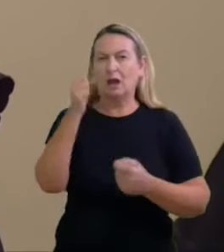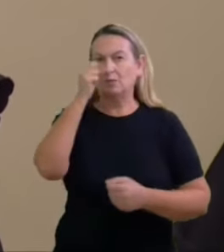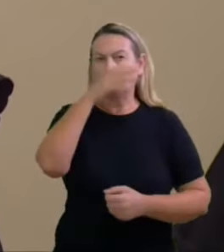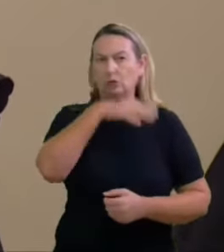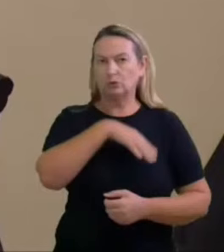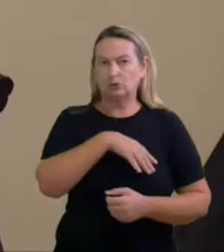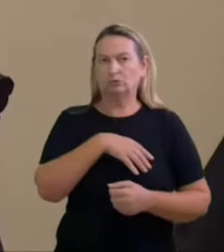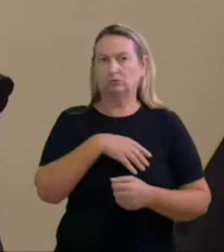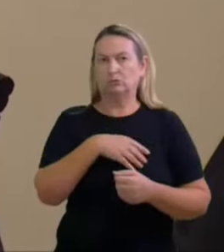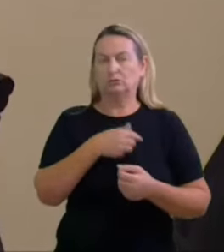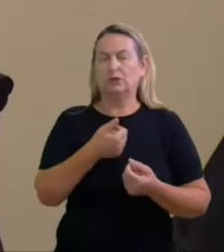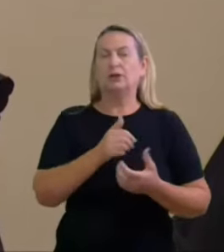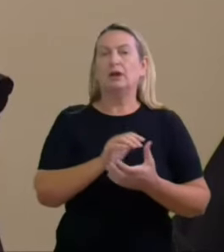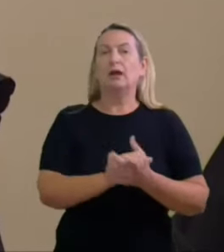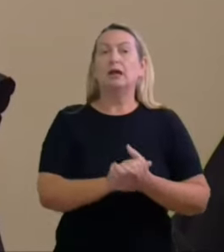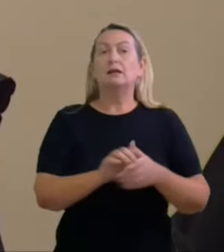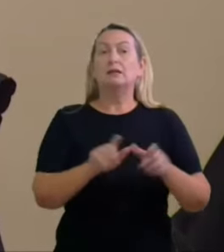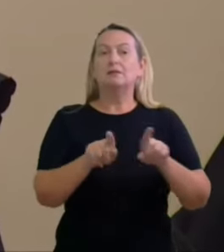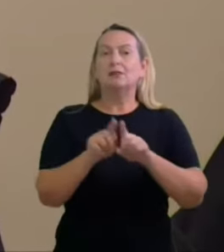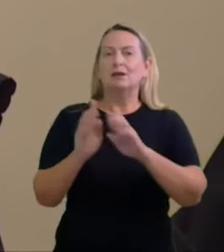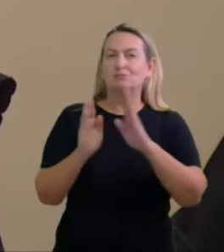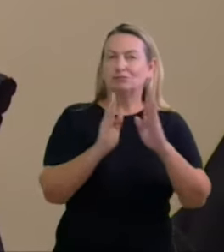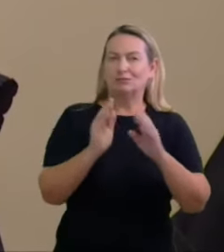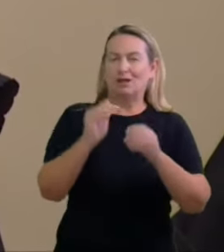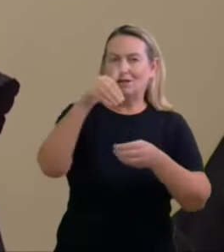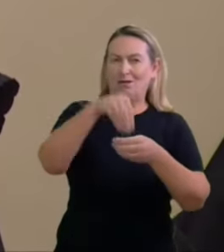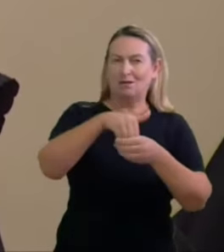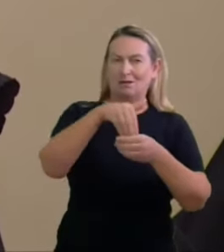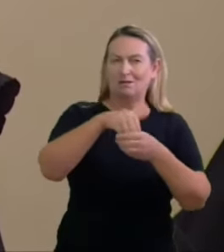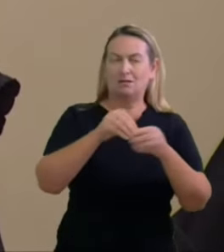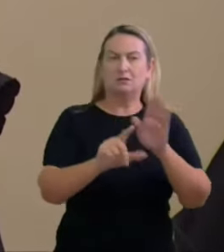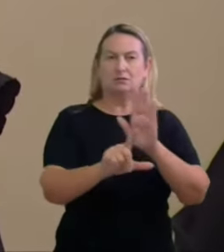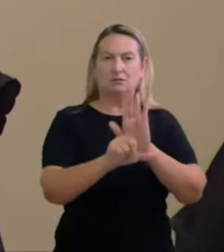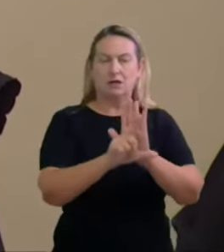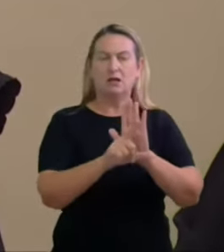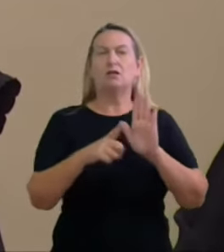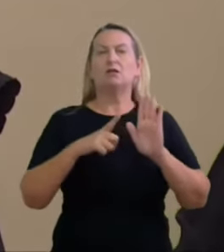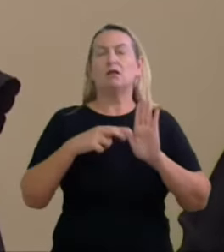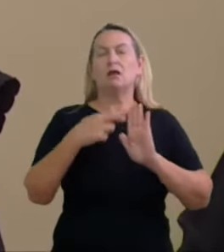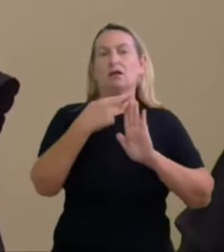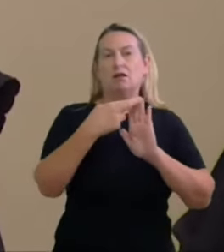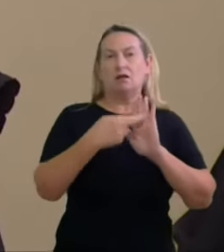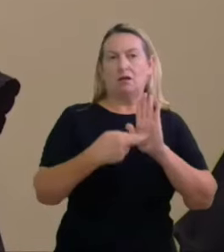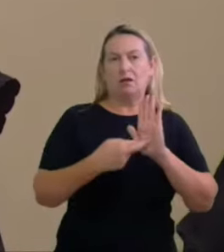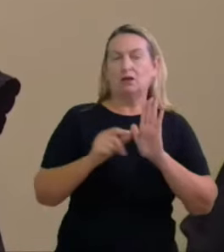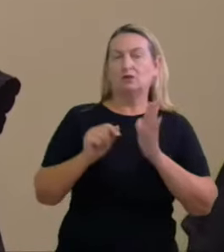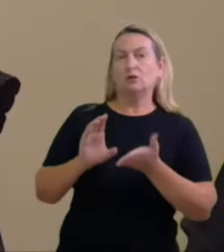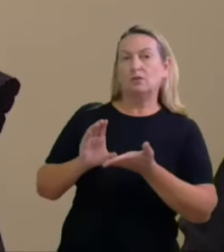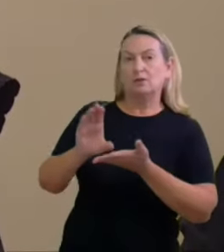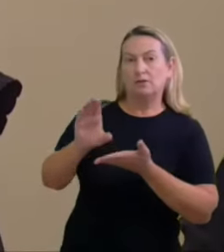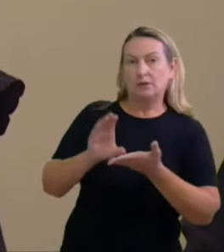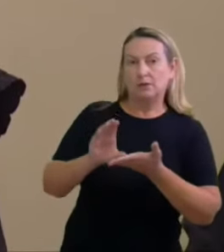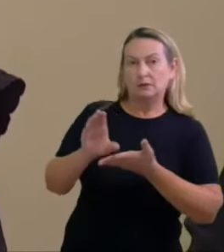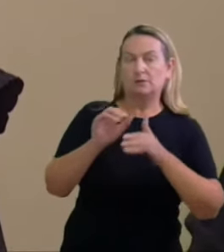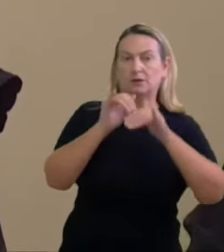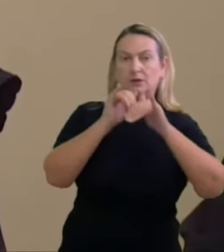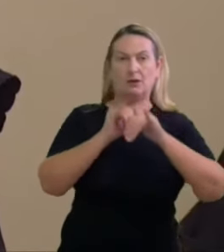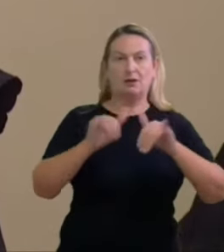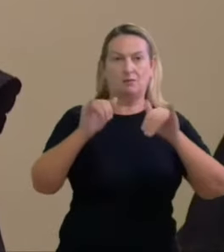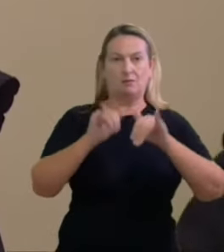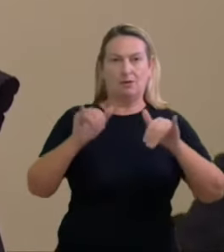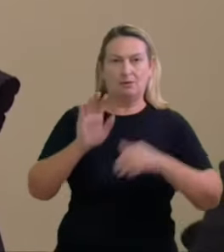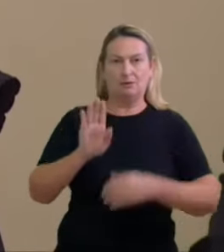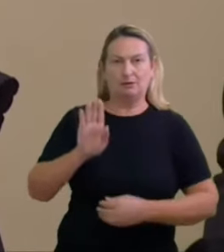a lei das eleições contempla uma intrincada rede de regras sobre financiamento de campanha além disso